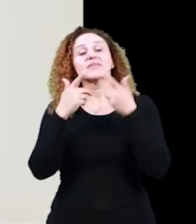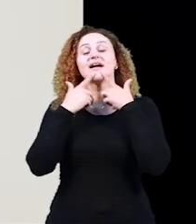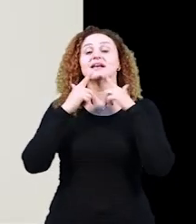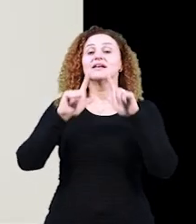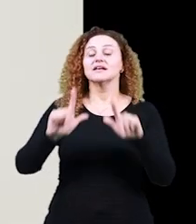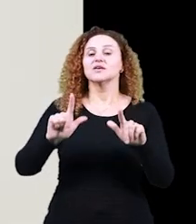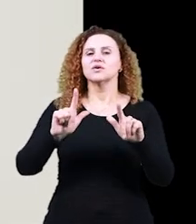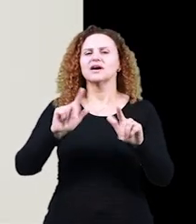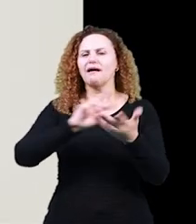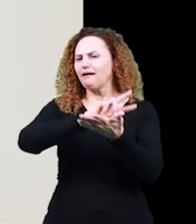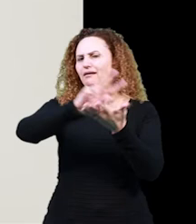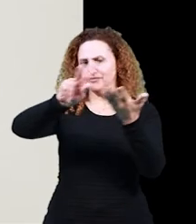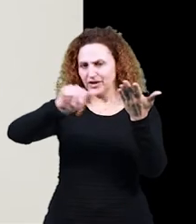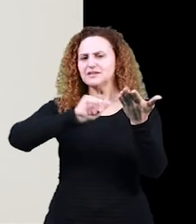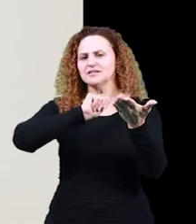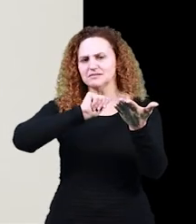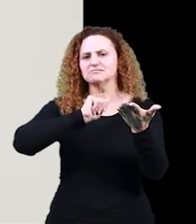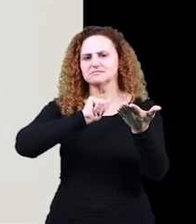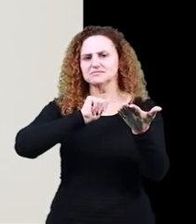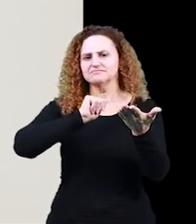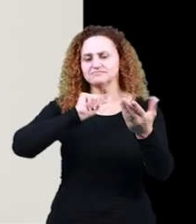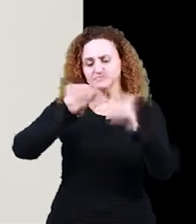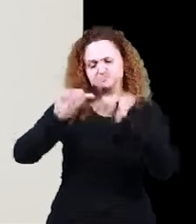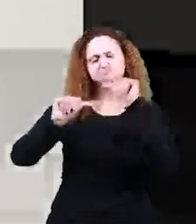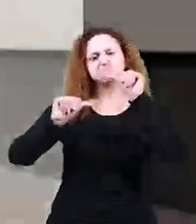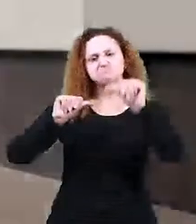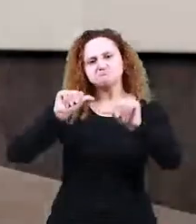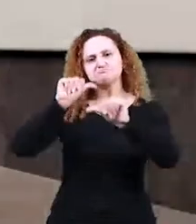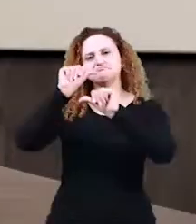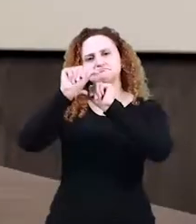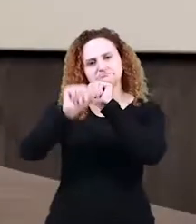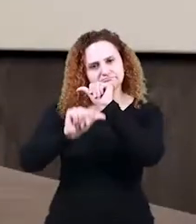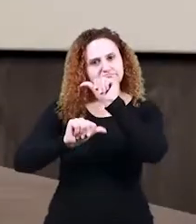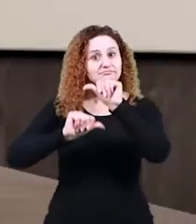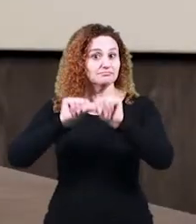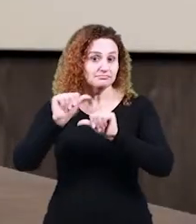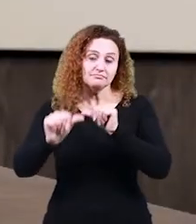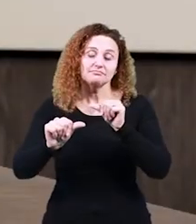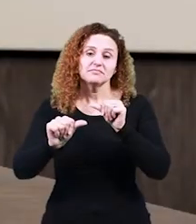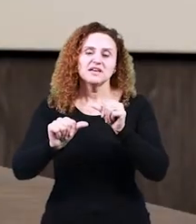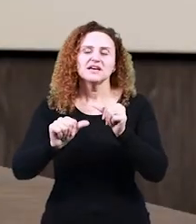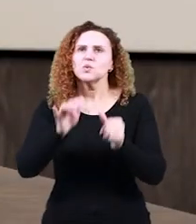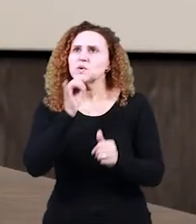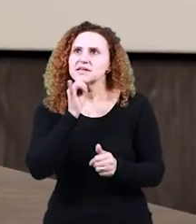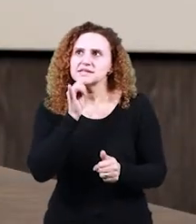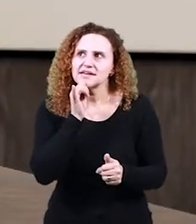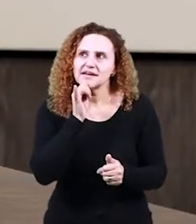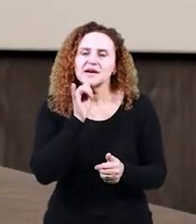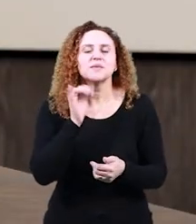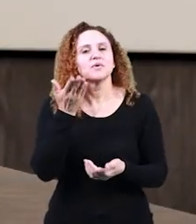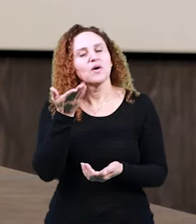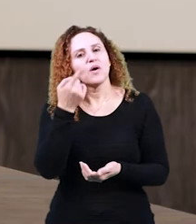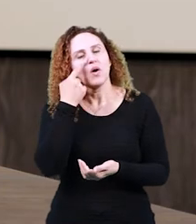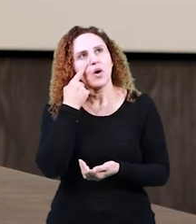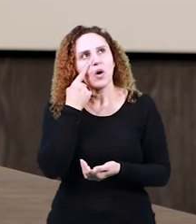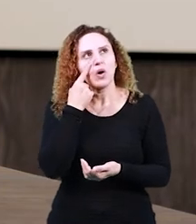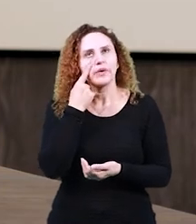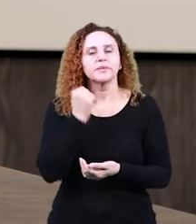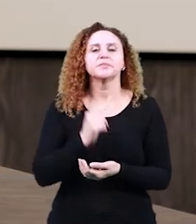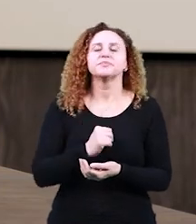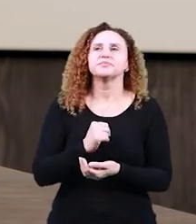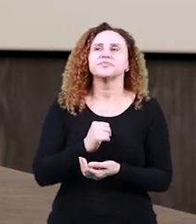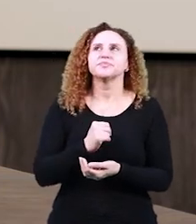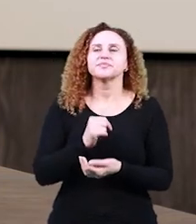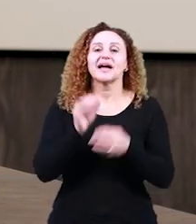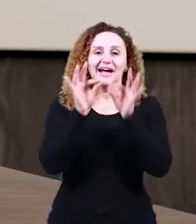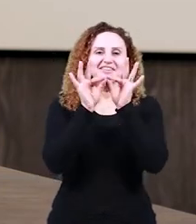ela varia, ela muda, ela está em constante modificação. O exemplo mais claro que eu costumo dar aqui é que hoje